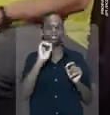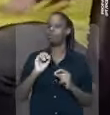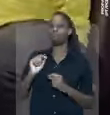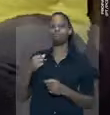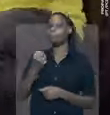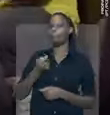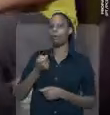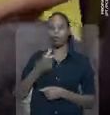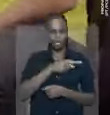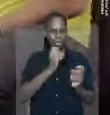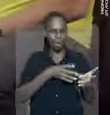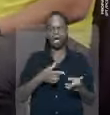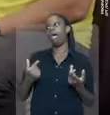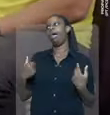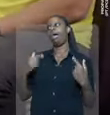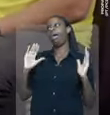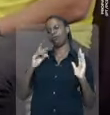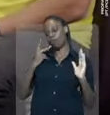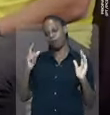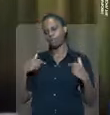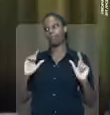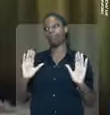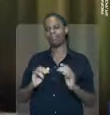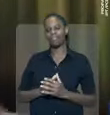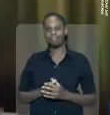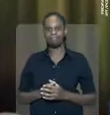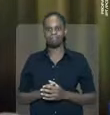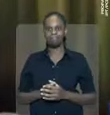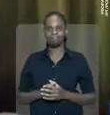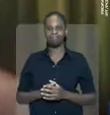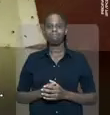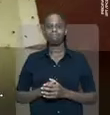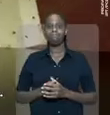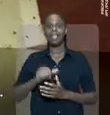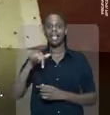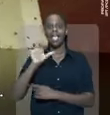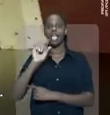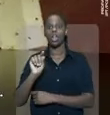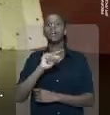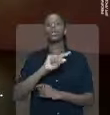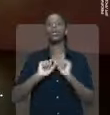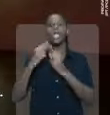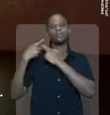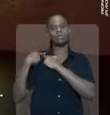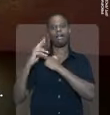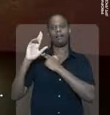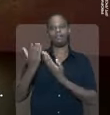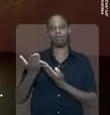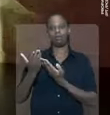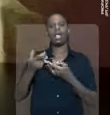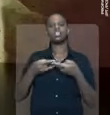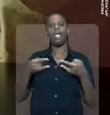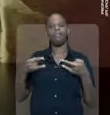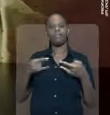Sobrar pouca gente. Então, Se o senhor não ia sobrar, não. Aí eu não vou falar de mim, né? O miliciano Queiroz era o operador do